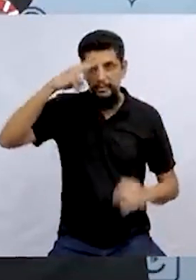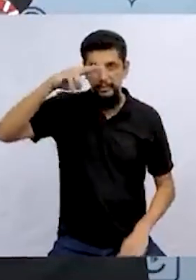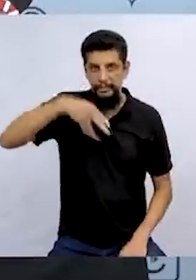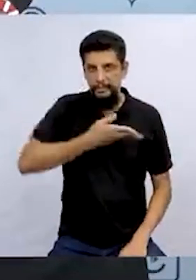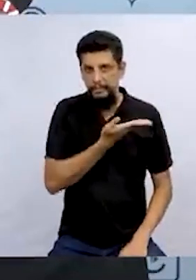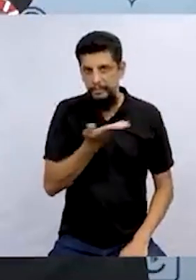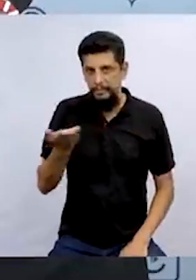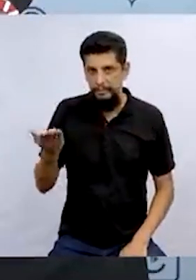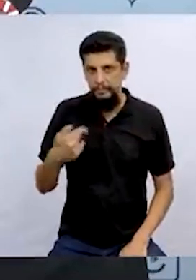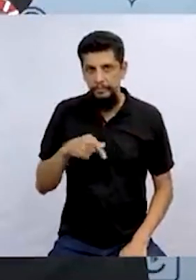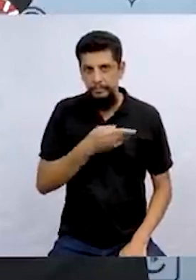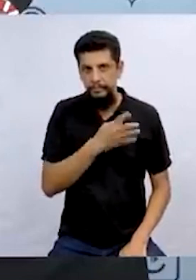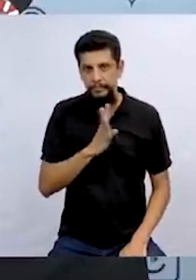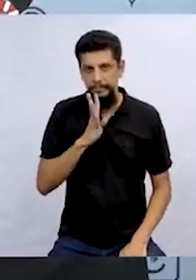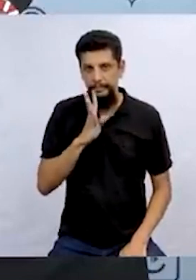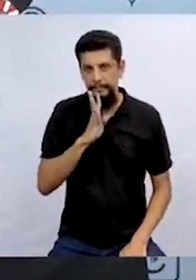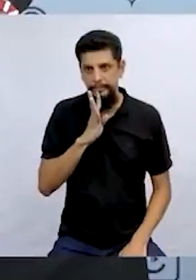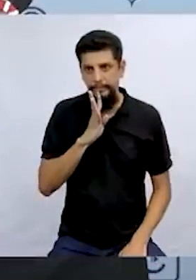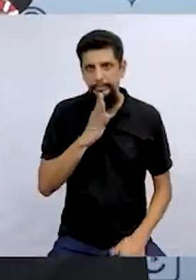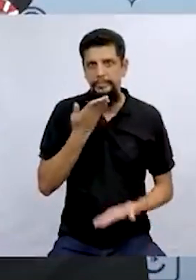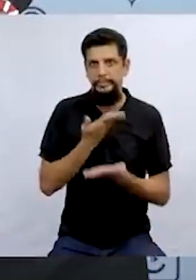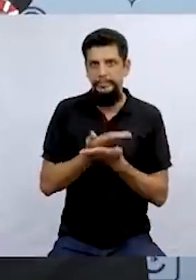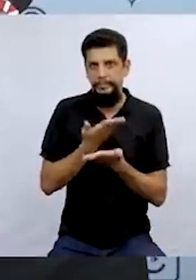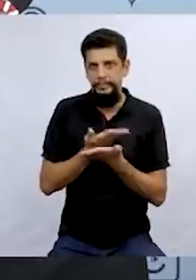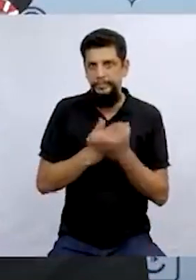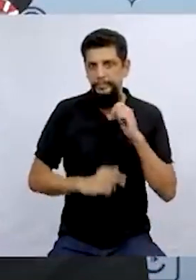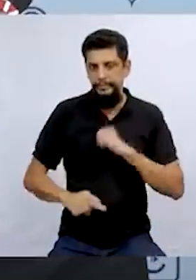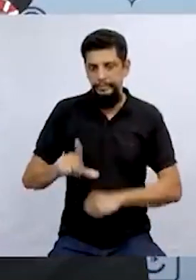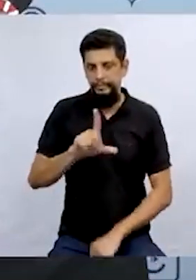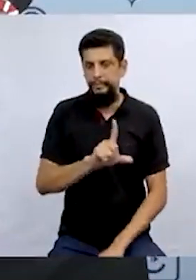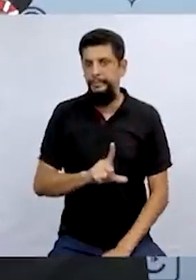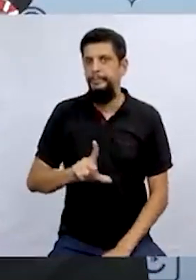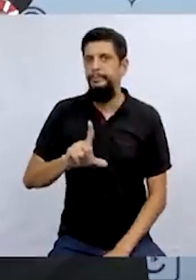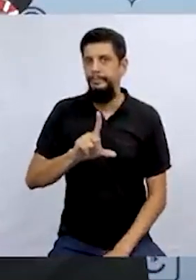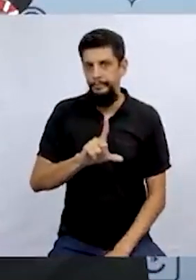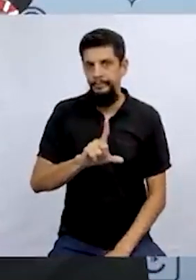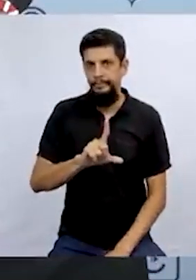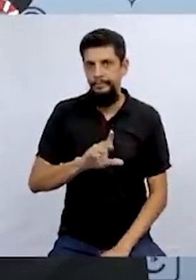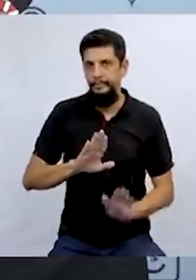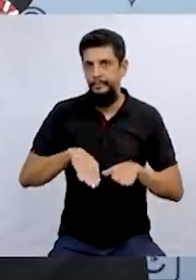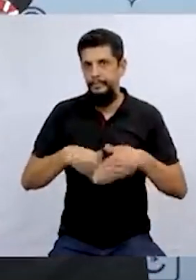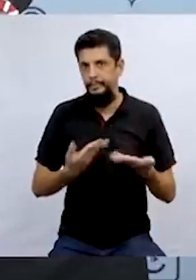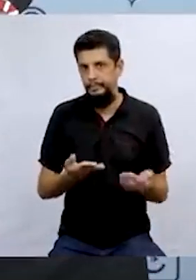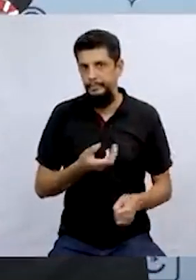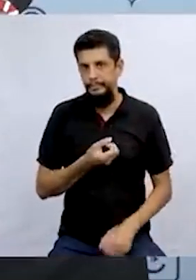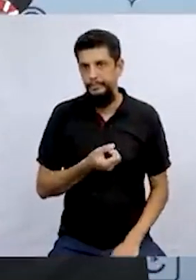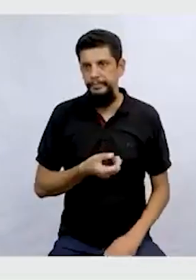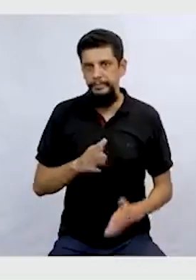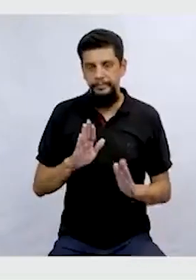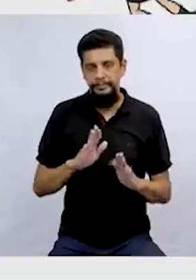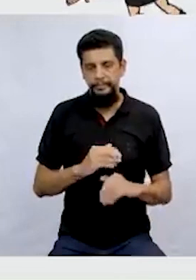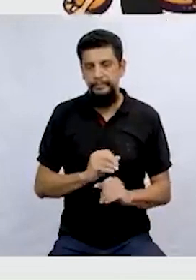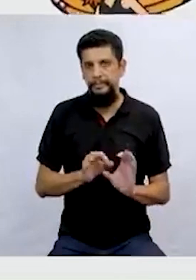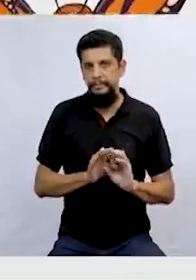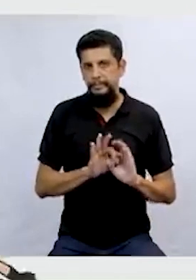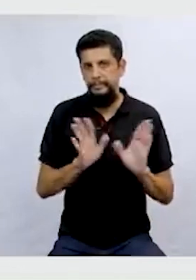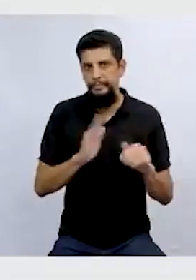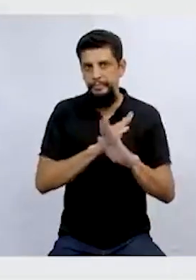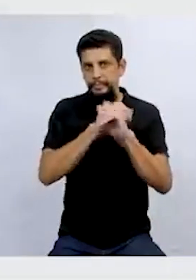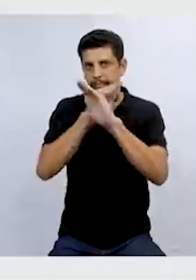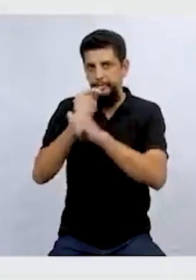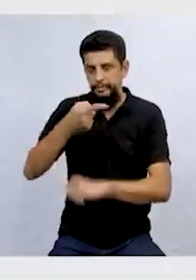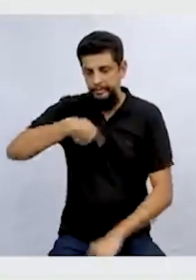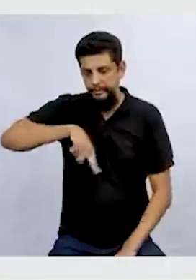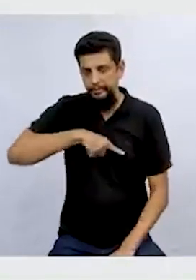histórias que você está conhecendo nas aulas de literatura. Então, seja livro pra voar.